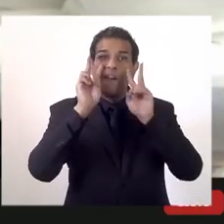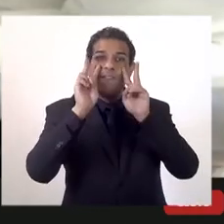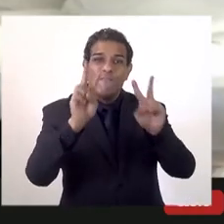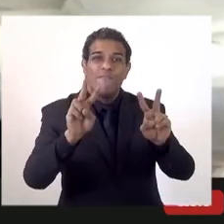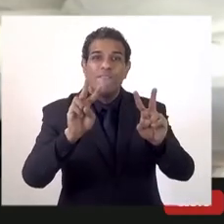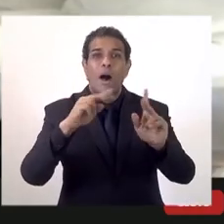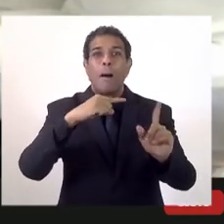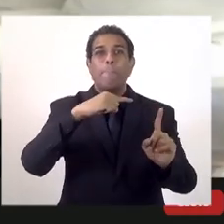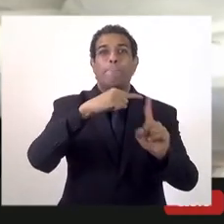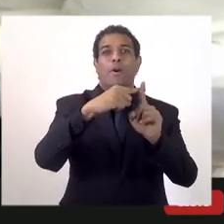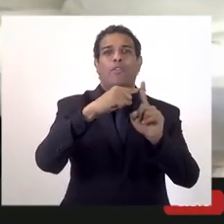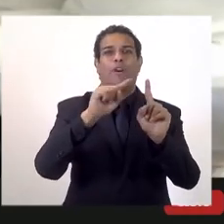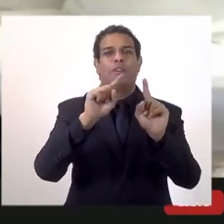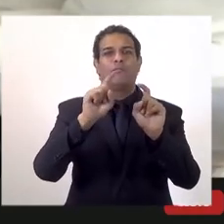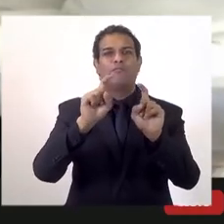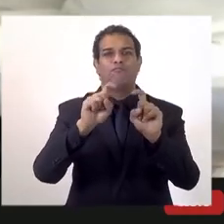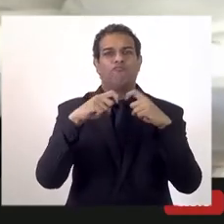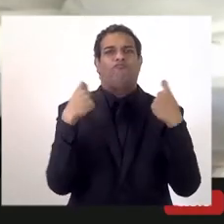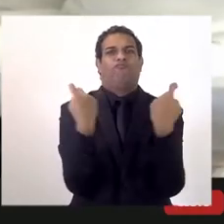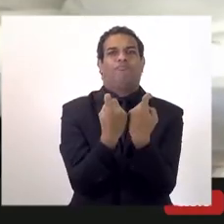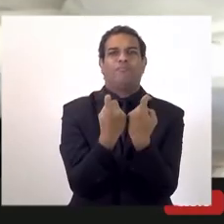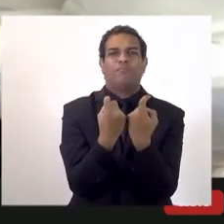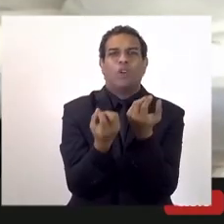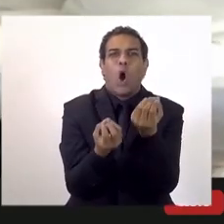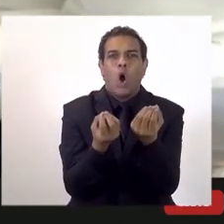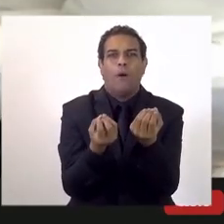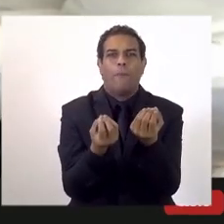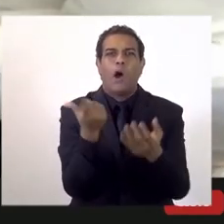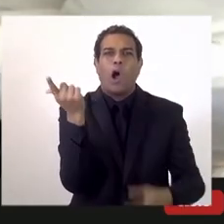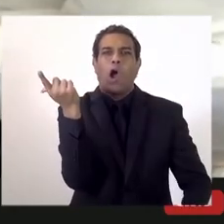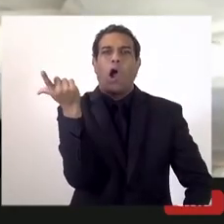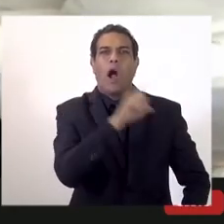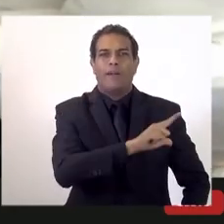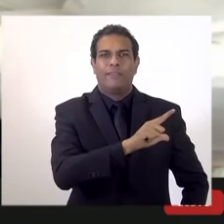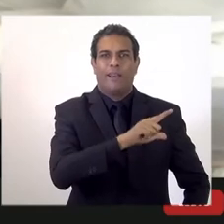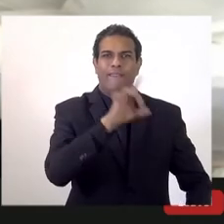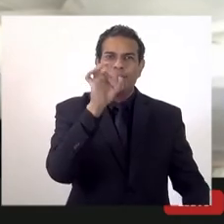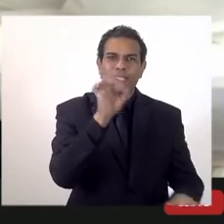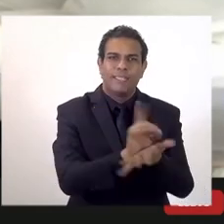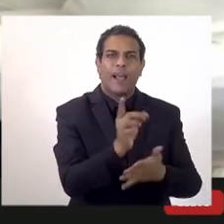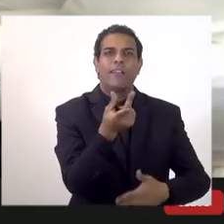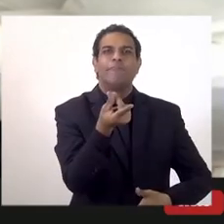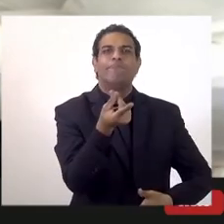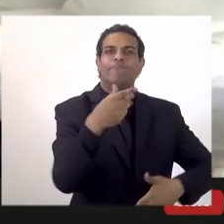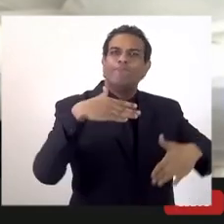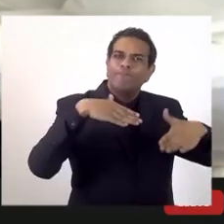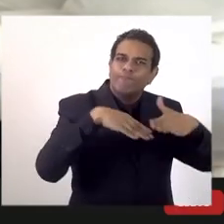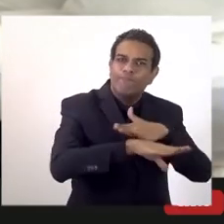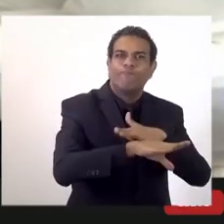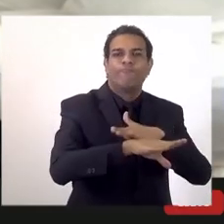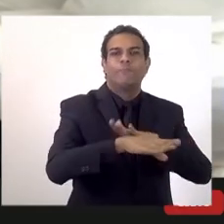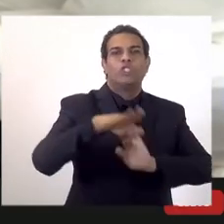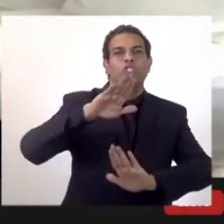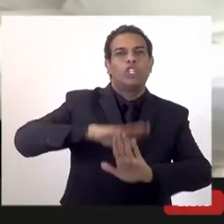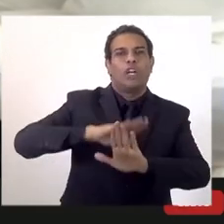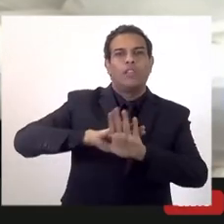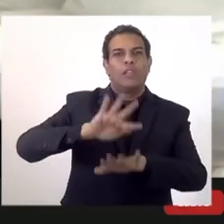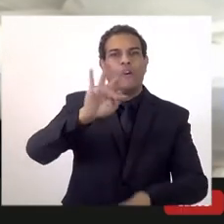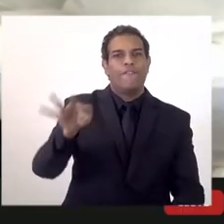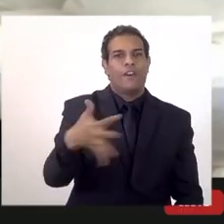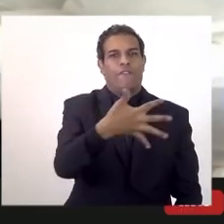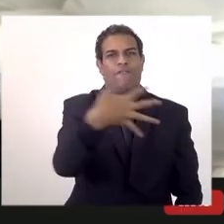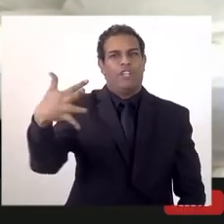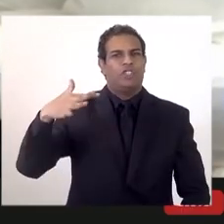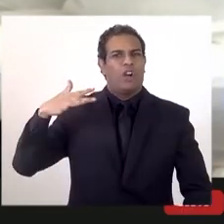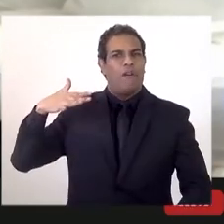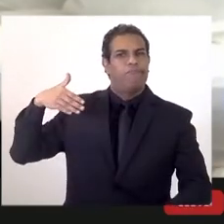dessa reunião para essa estruturação do fundo soberano essa iniciativa já está na linha da Fijan há muito